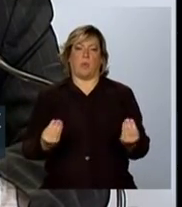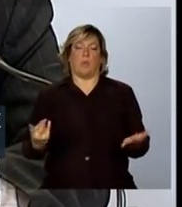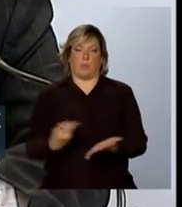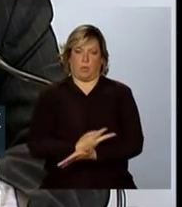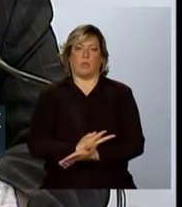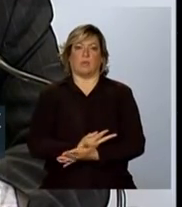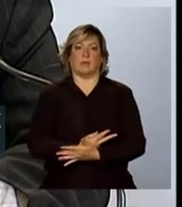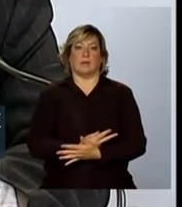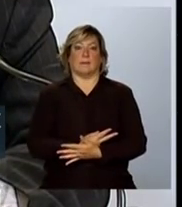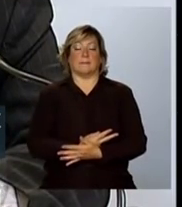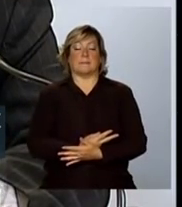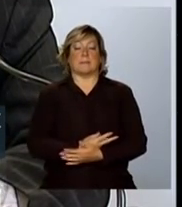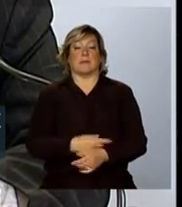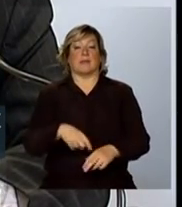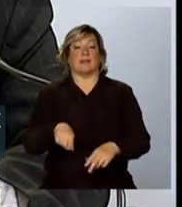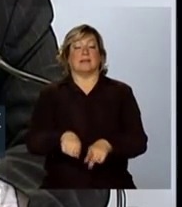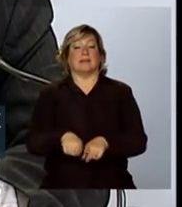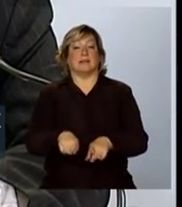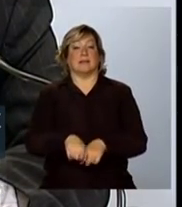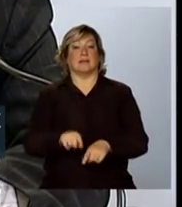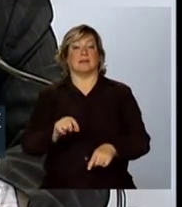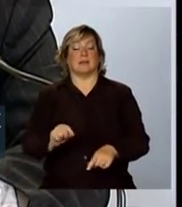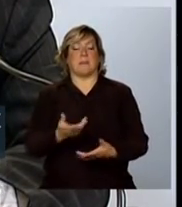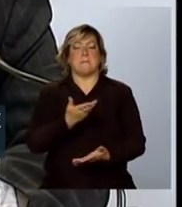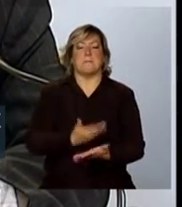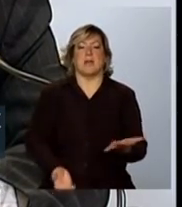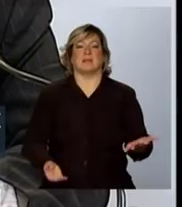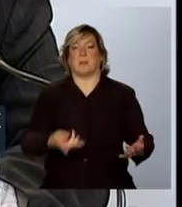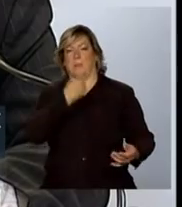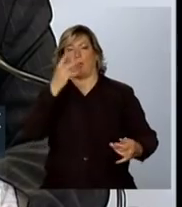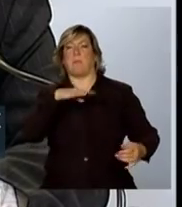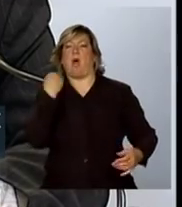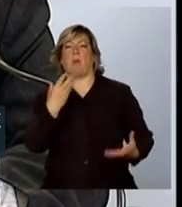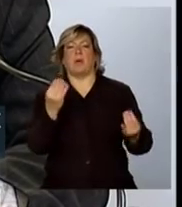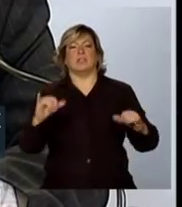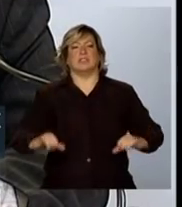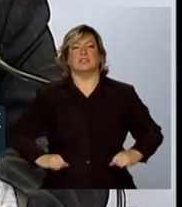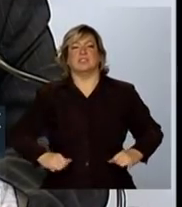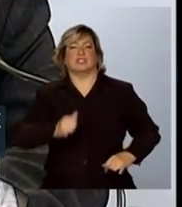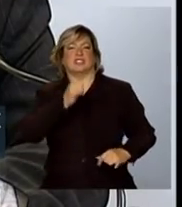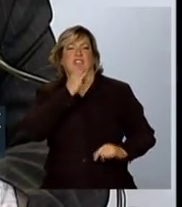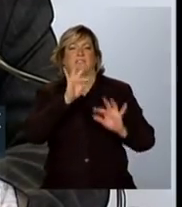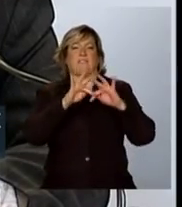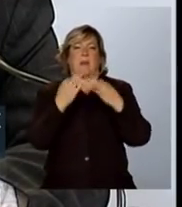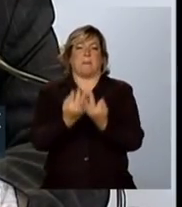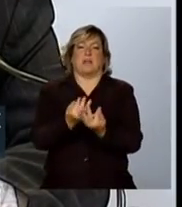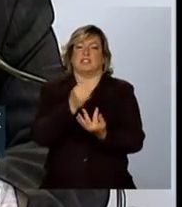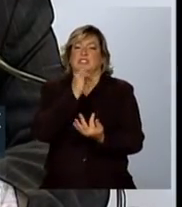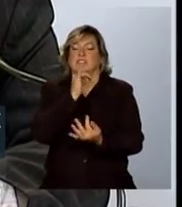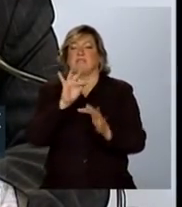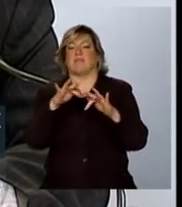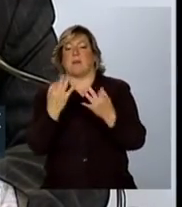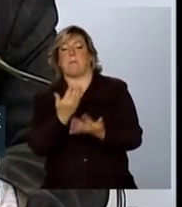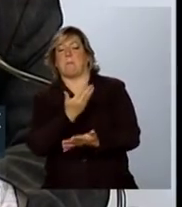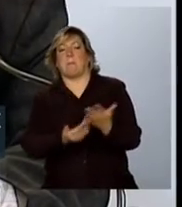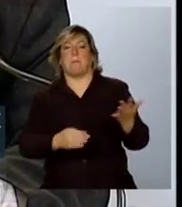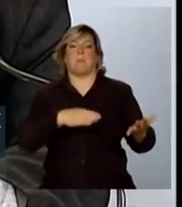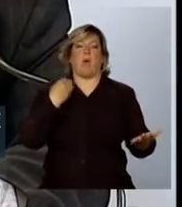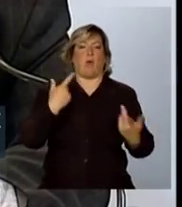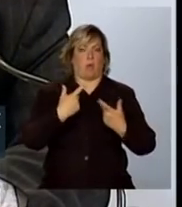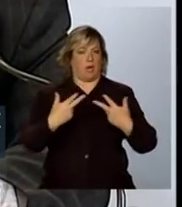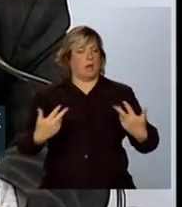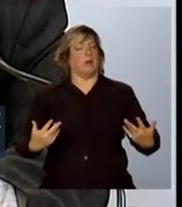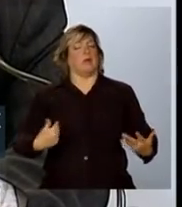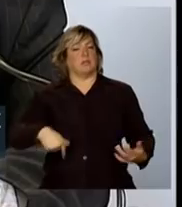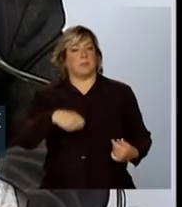e com uma consequência em termos de perda de dor humana, extremamente relevante. Então, nós temos que, inclusive, entender o